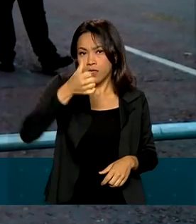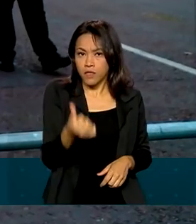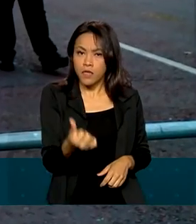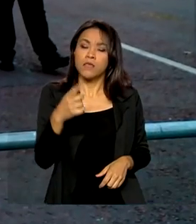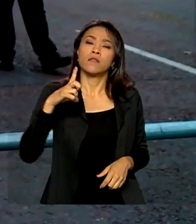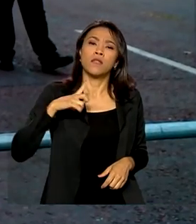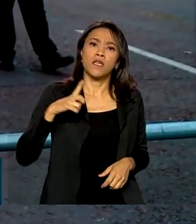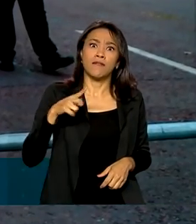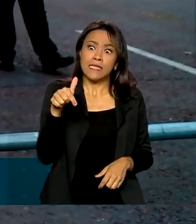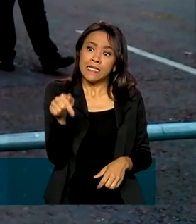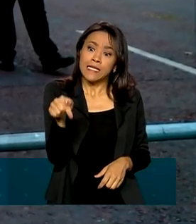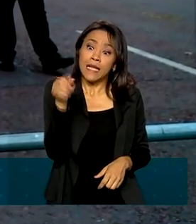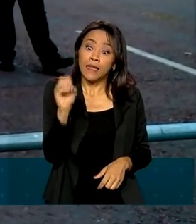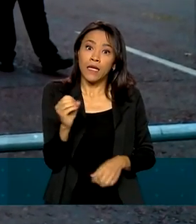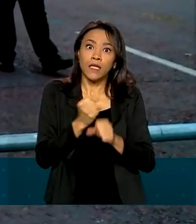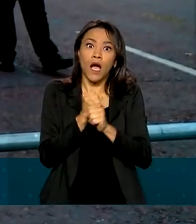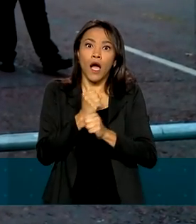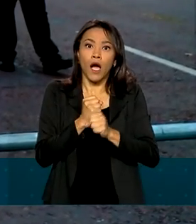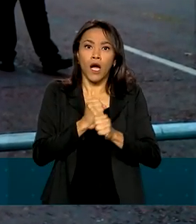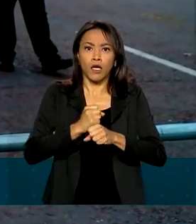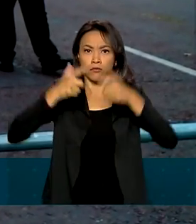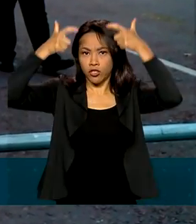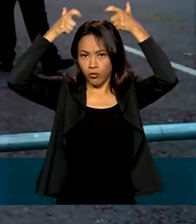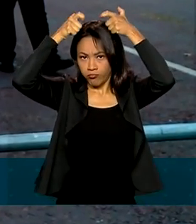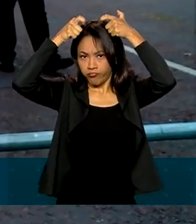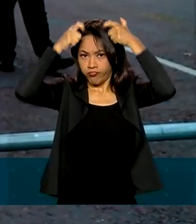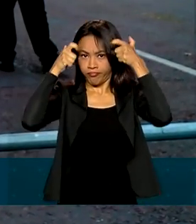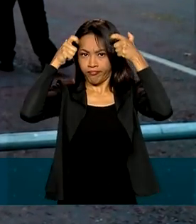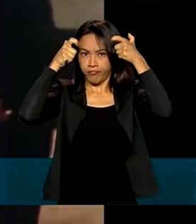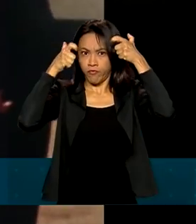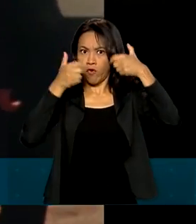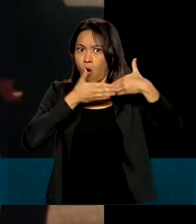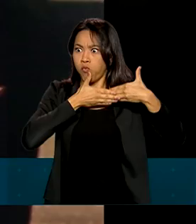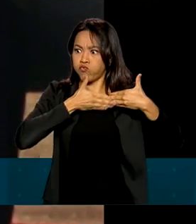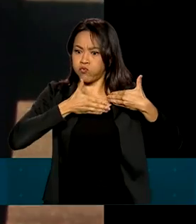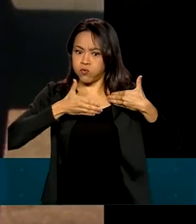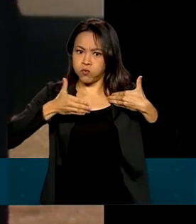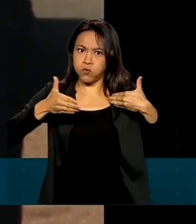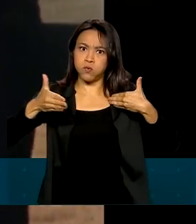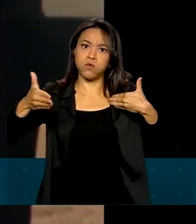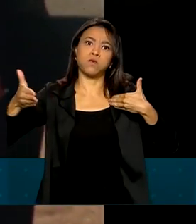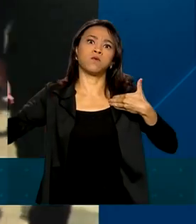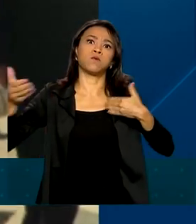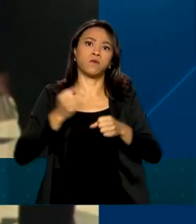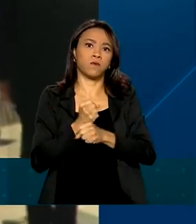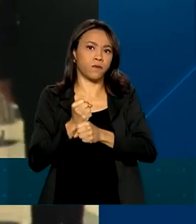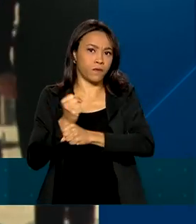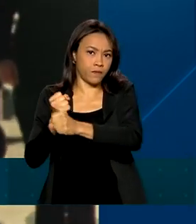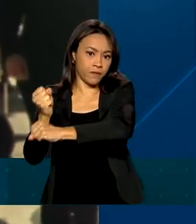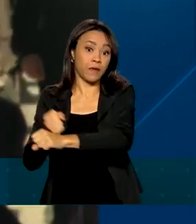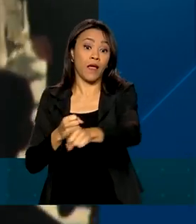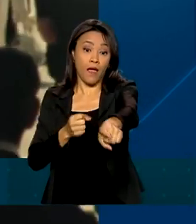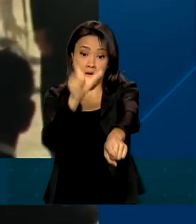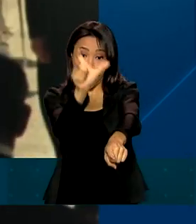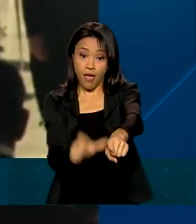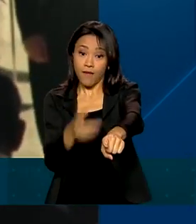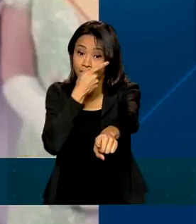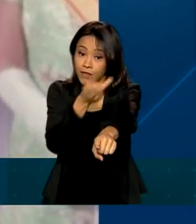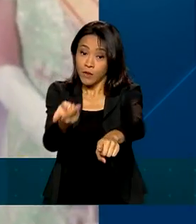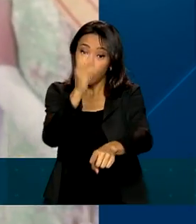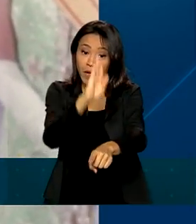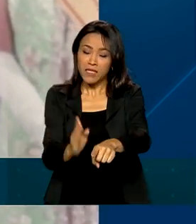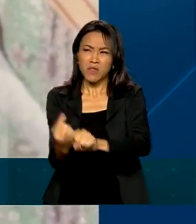70 anos de reinado, o mais longo da história do Reino Unido. A rainha Elizabeth II fez visita ao Brasil em